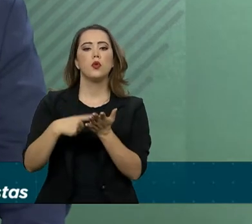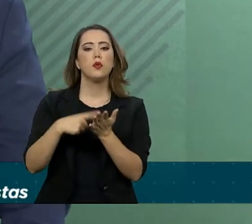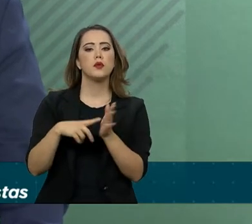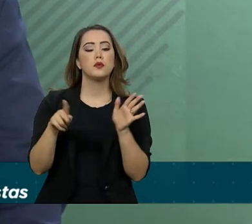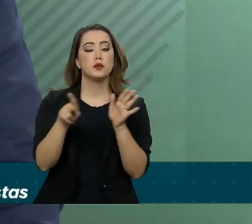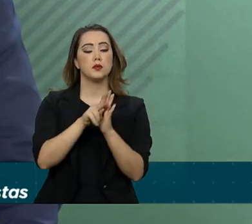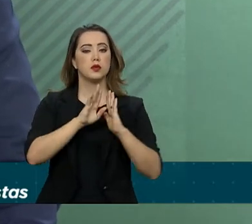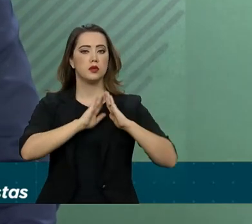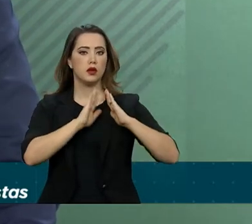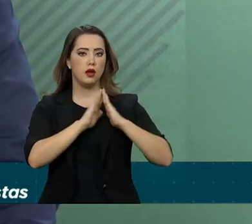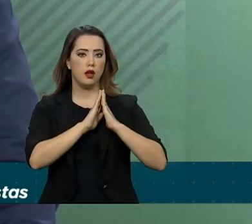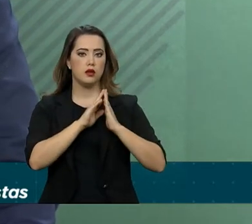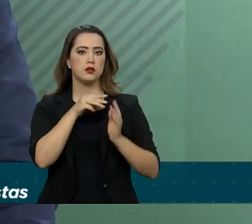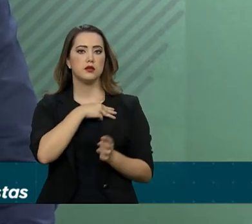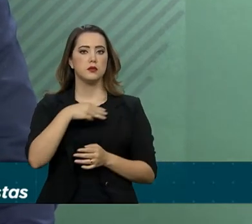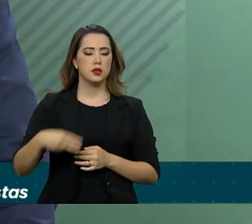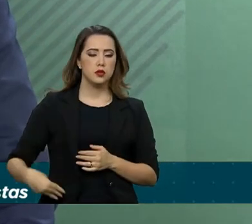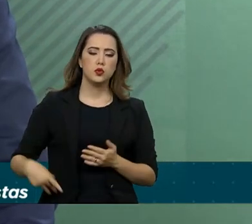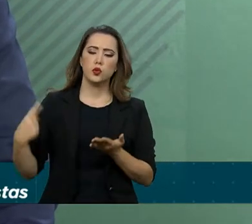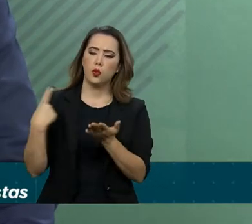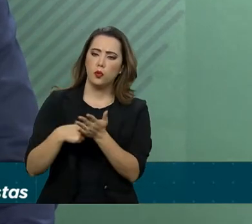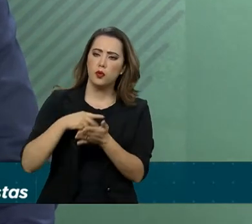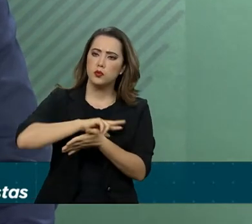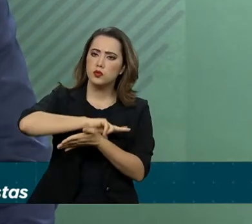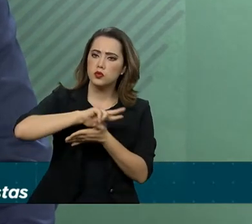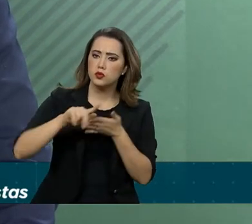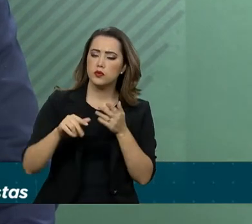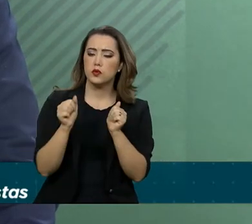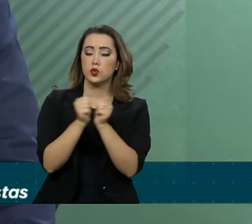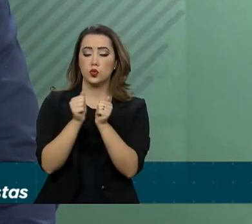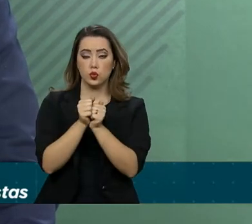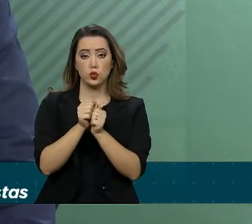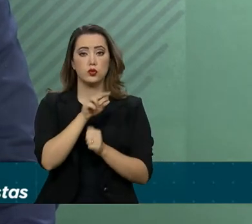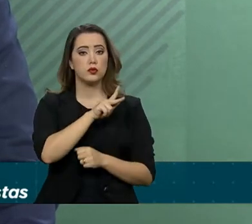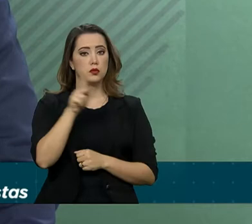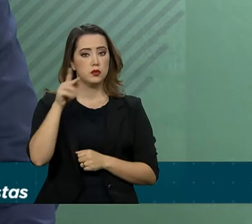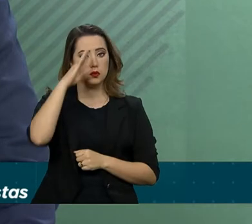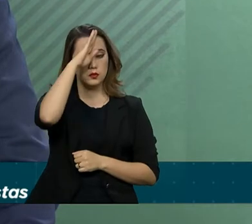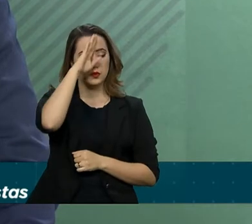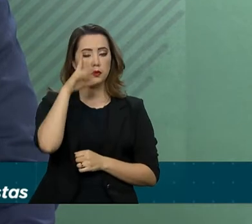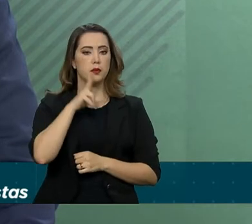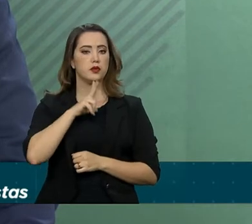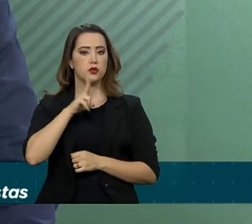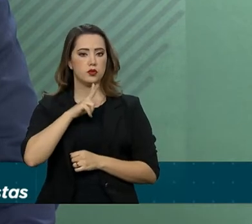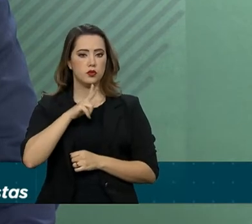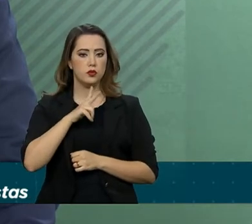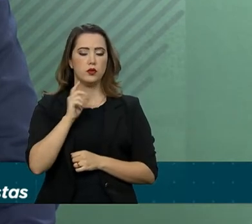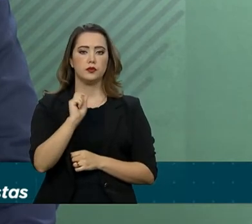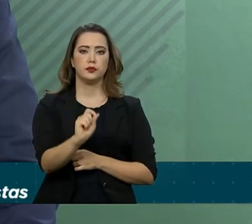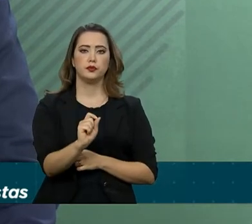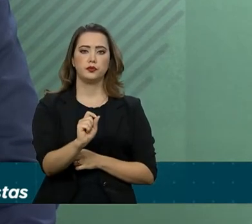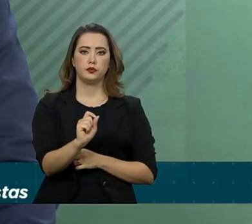está com a agenda flexível com o senhor presidente, particularmente para